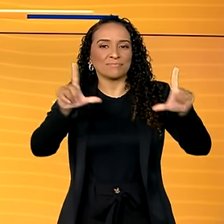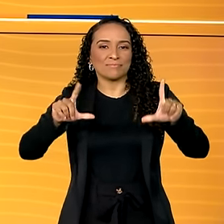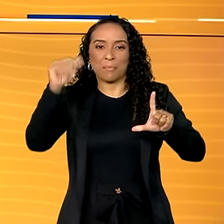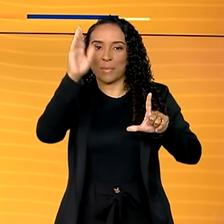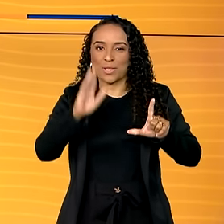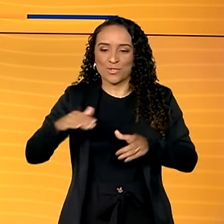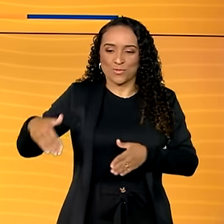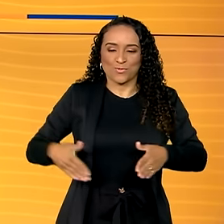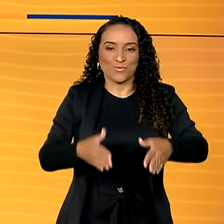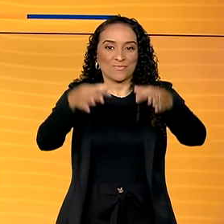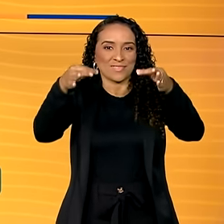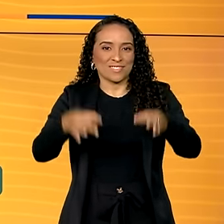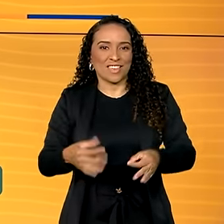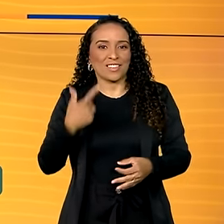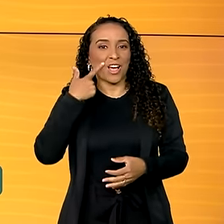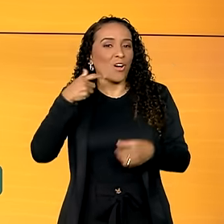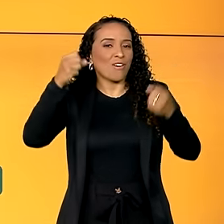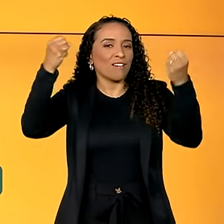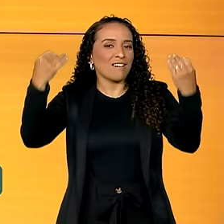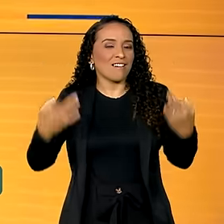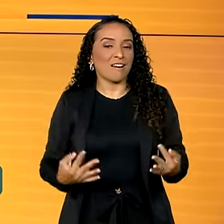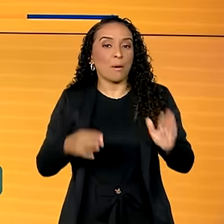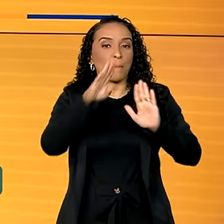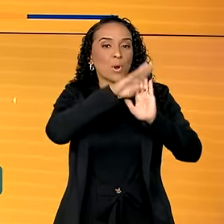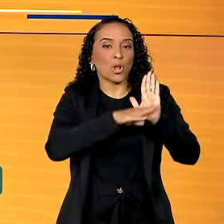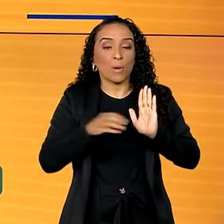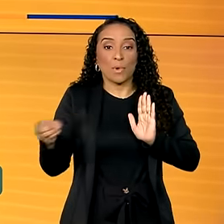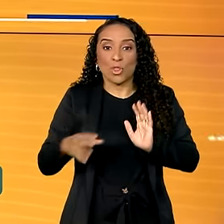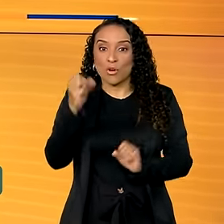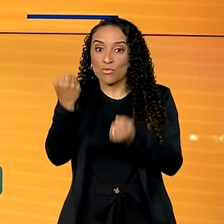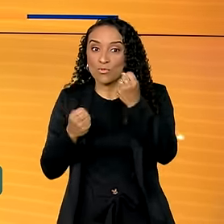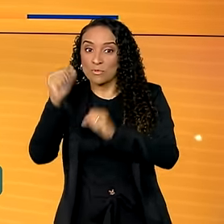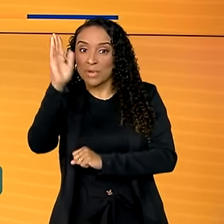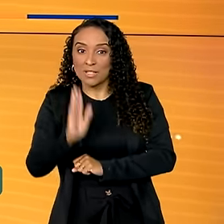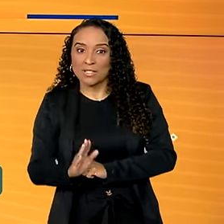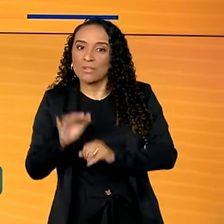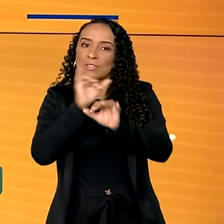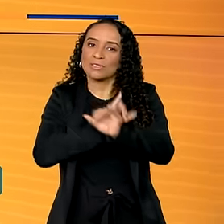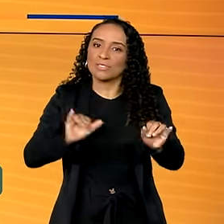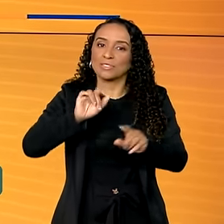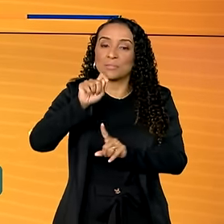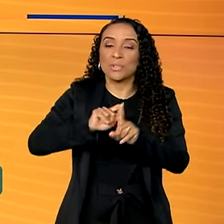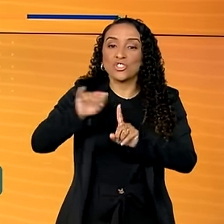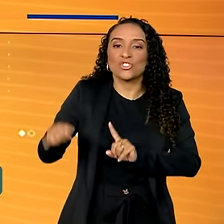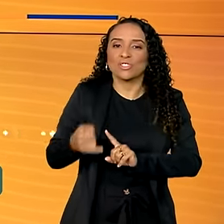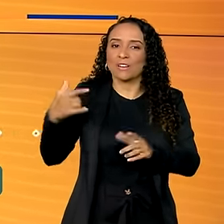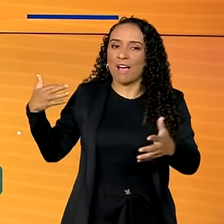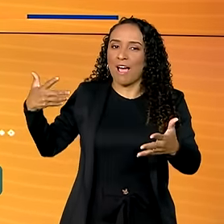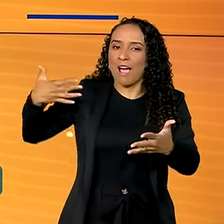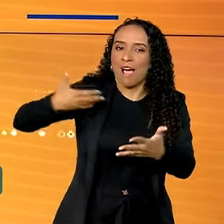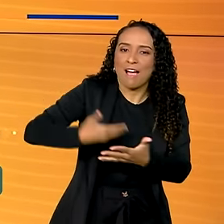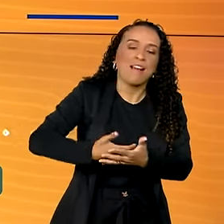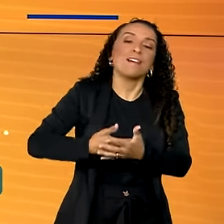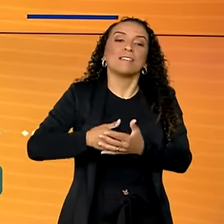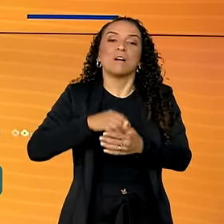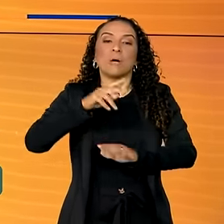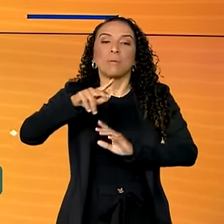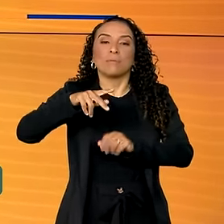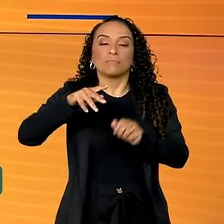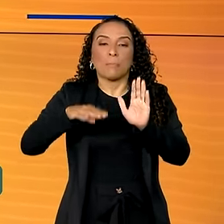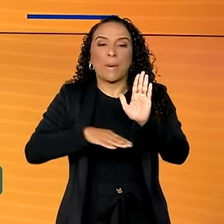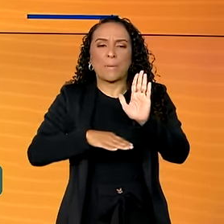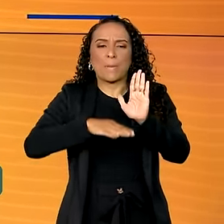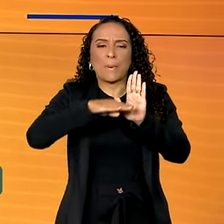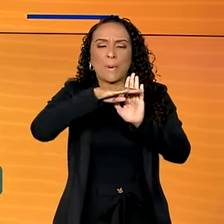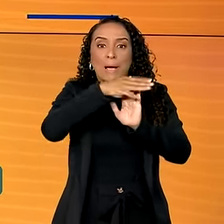Brasil no Rumo Certo. Vamos falar sobre o programa Nova Indústria Brasil, anunciado em janeiro. Ao longo deste ano, o país saltou 30